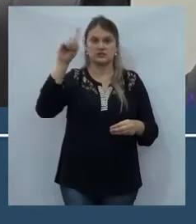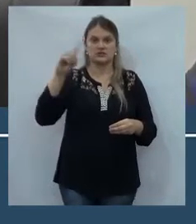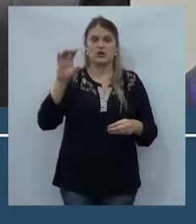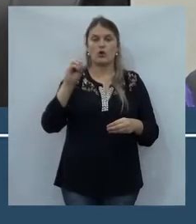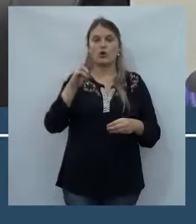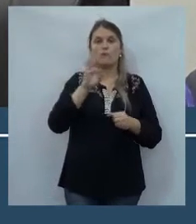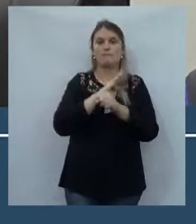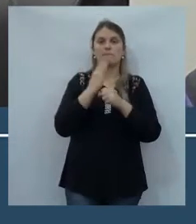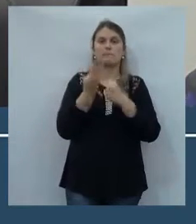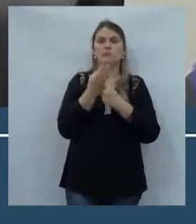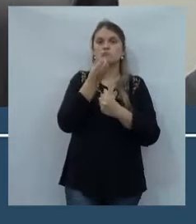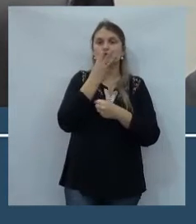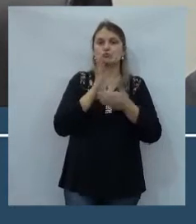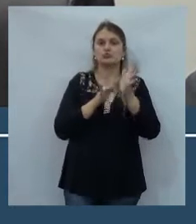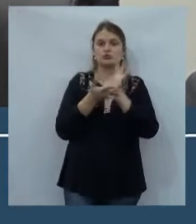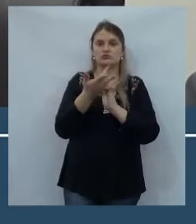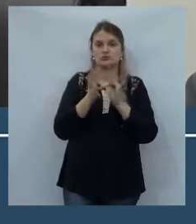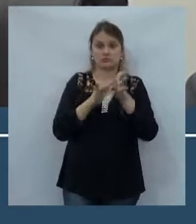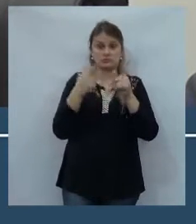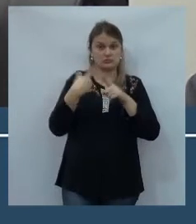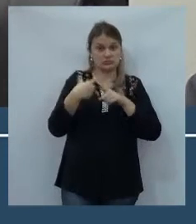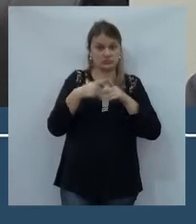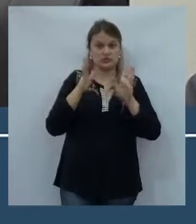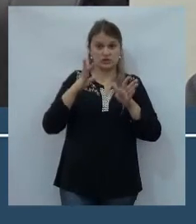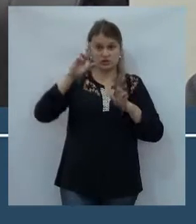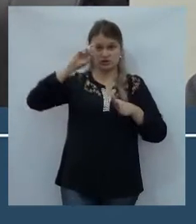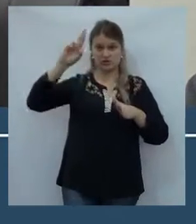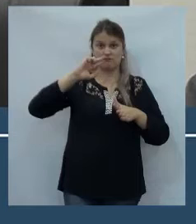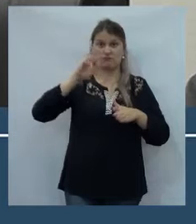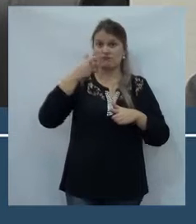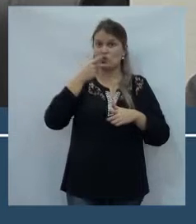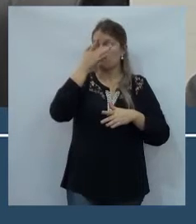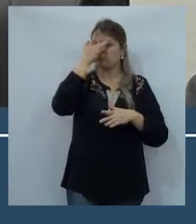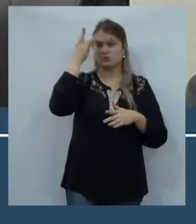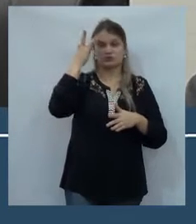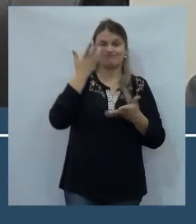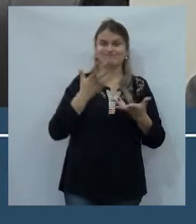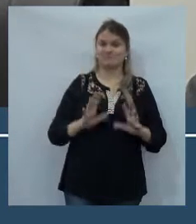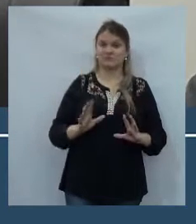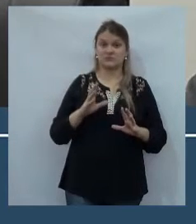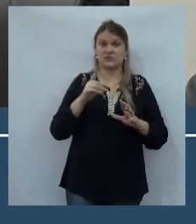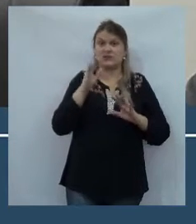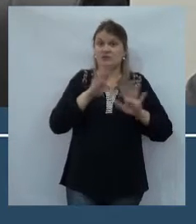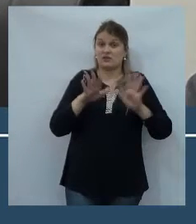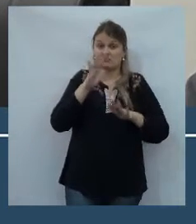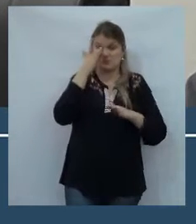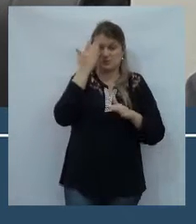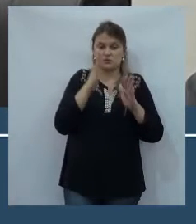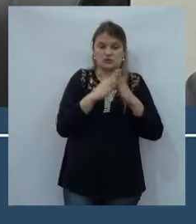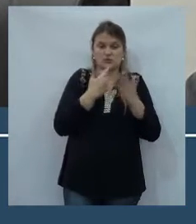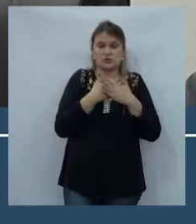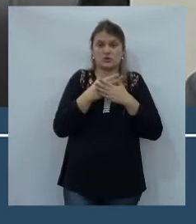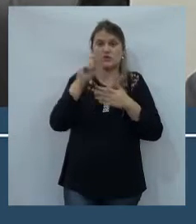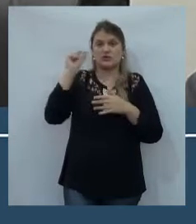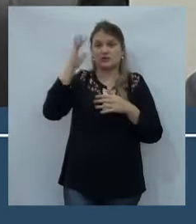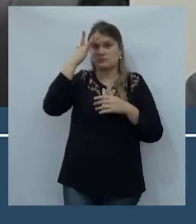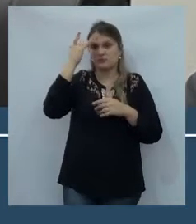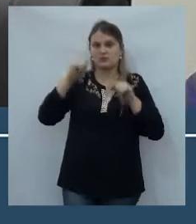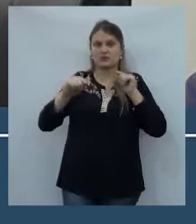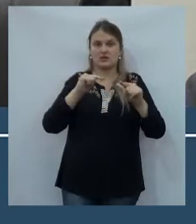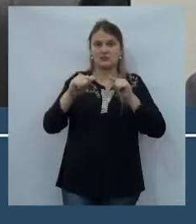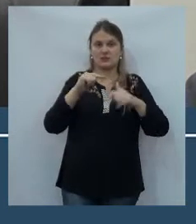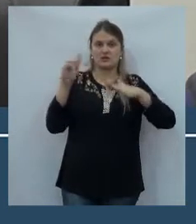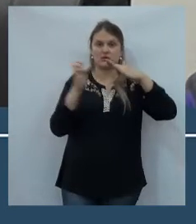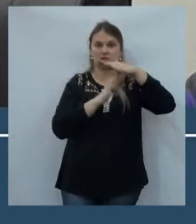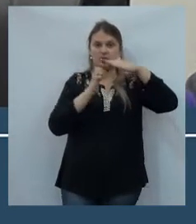o Bom Jesus. Porque como o próprio chefe da Coapar falou, tem ali o pessoal nas escolas, na creche, os trabalhadores, a maior parte das empresas